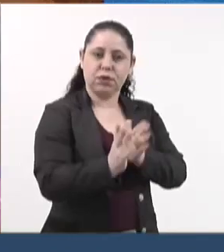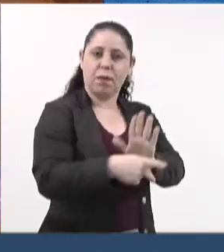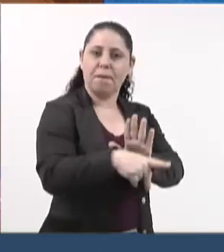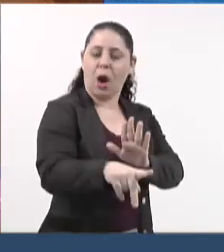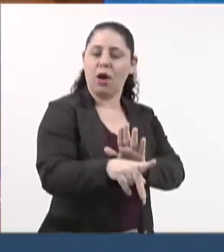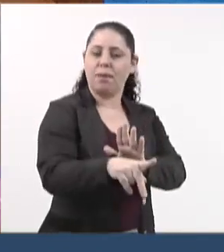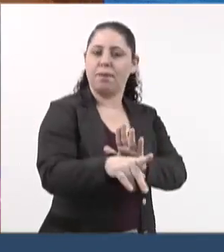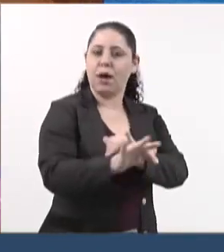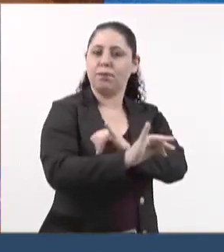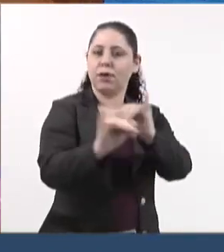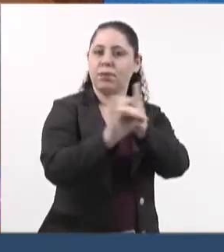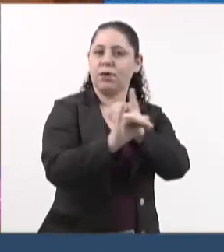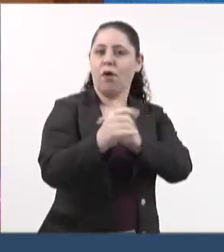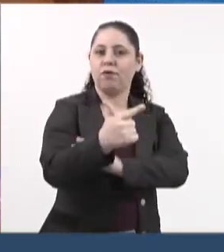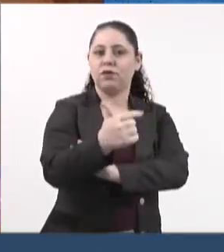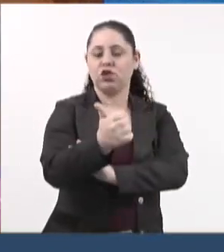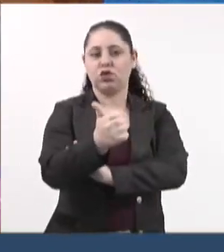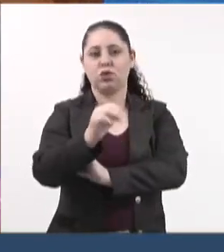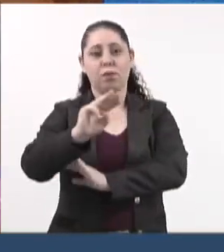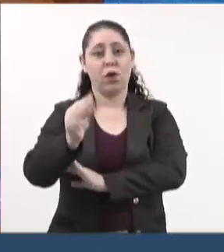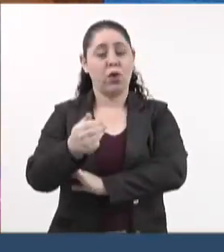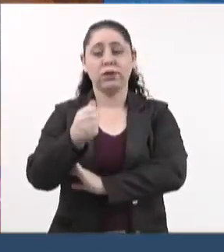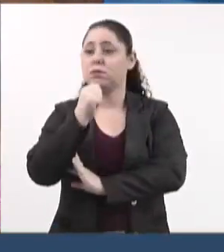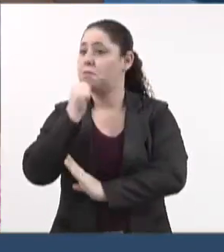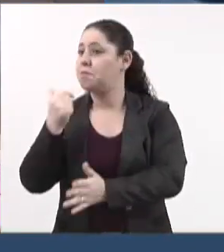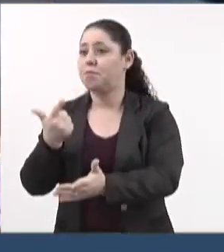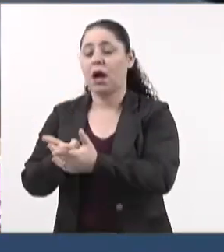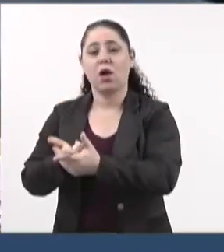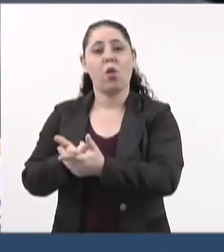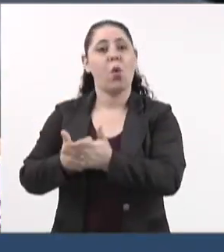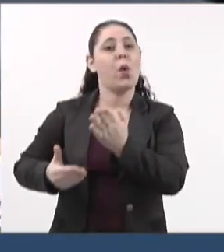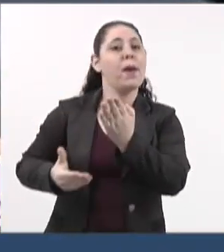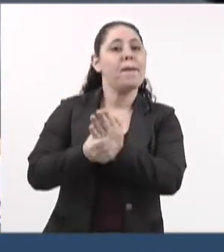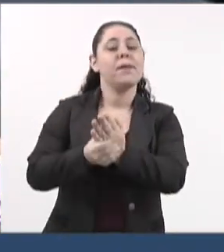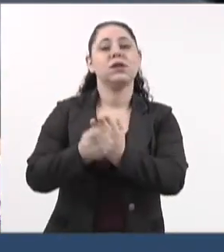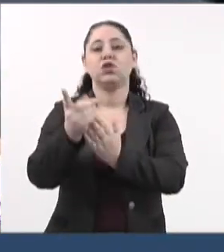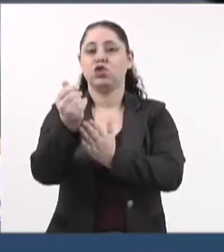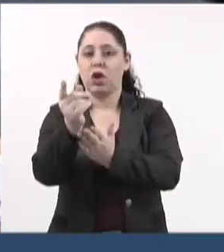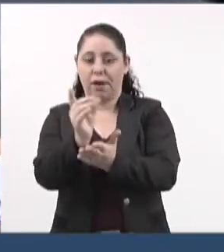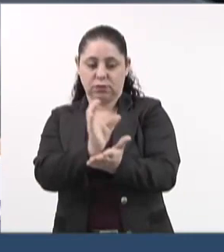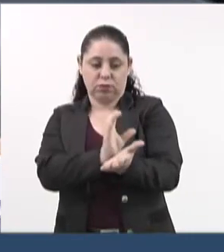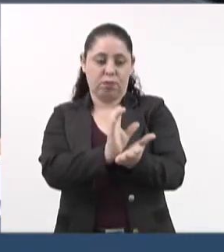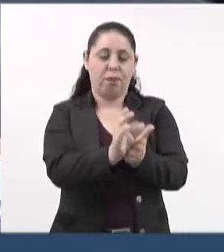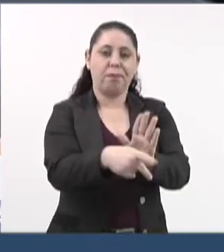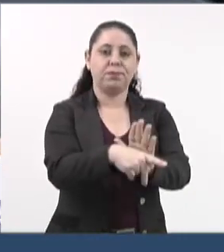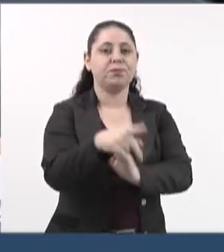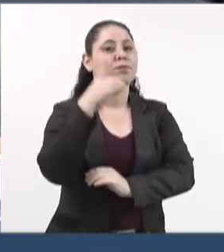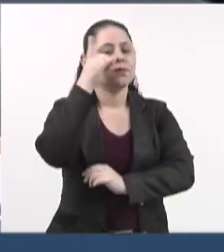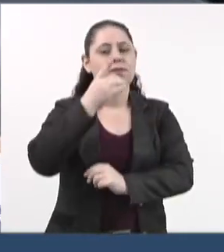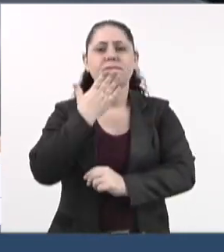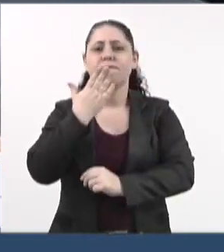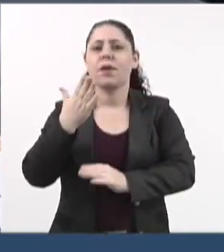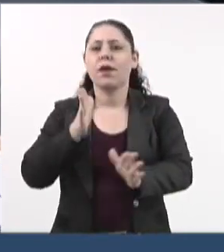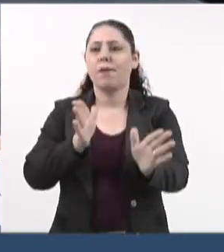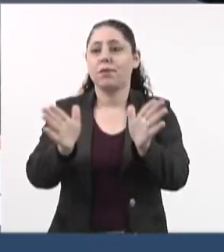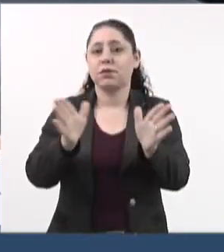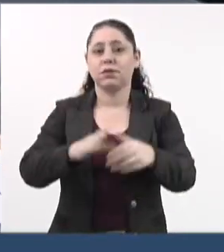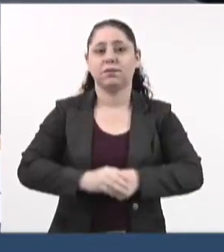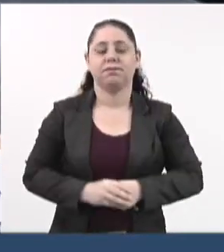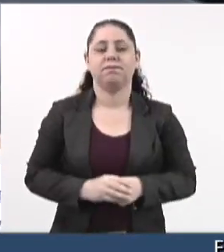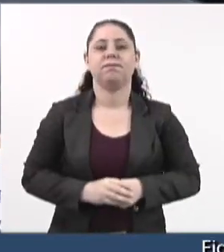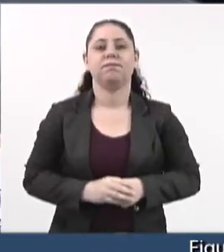publicidade 21 milhões e não pagou um centavo de emenda parlamentar. Então, o que esse deputado pede é o acesso